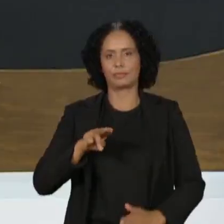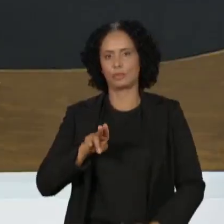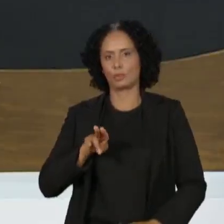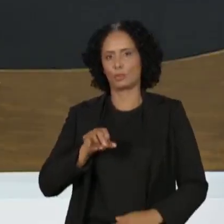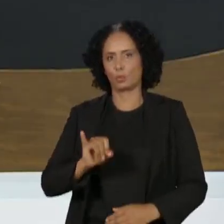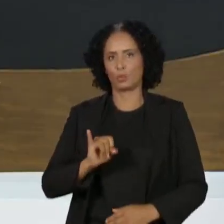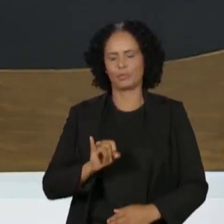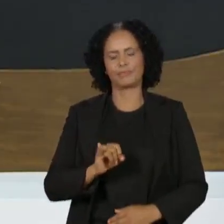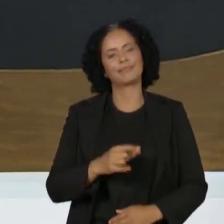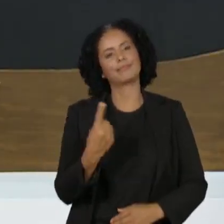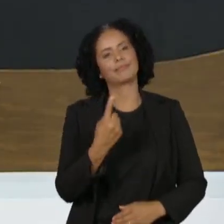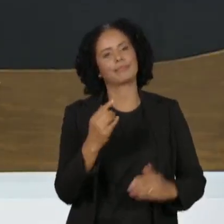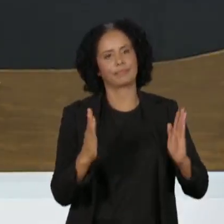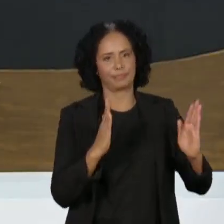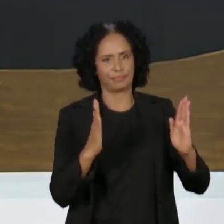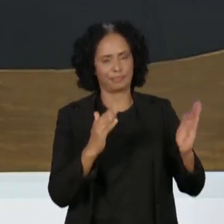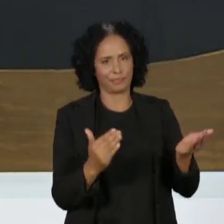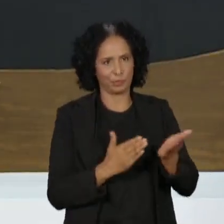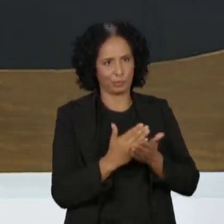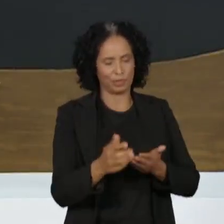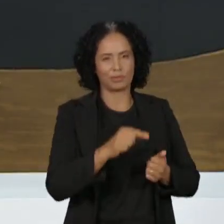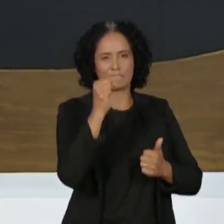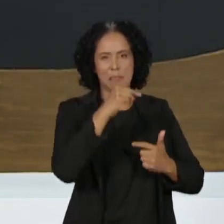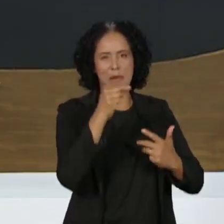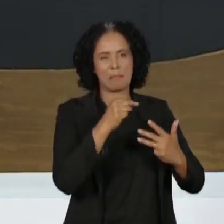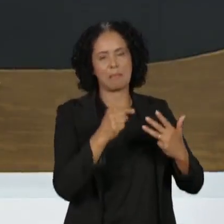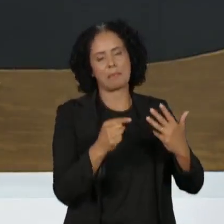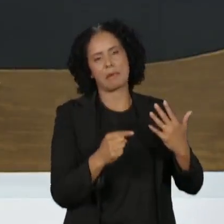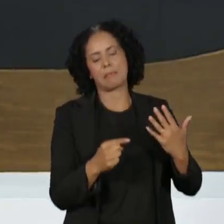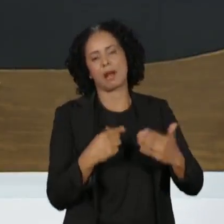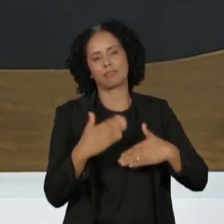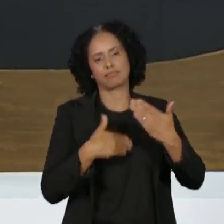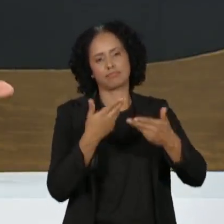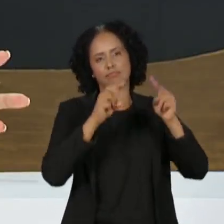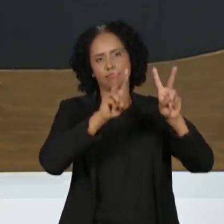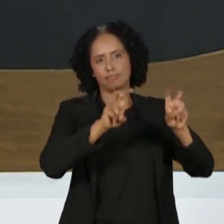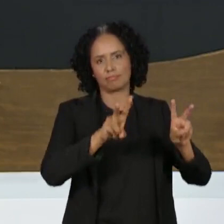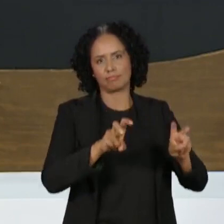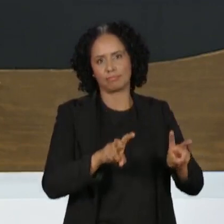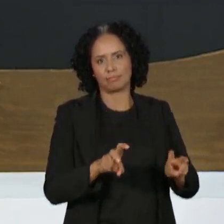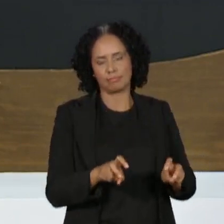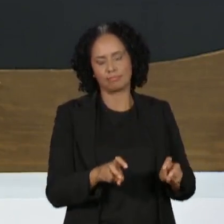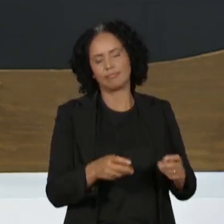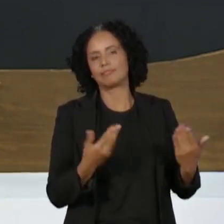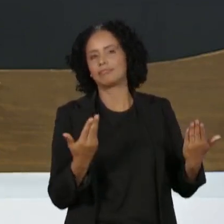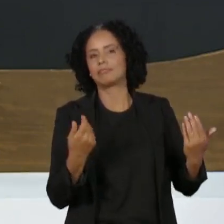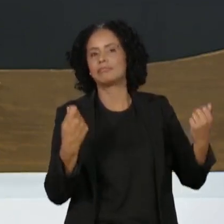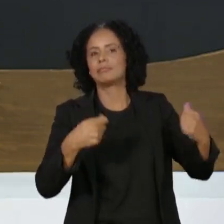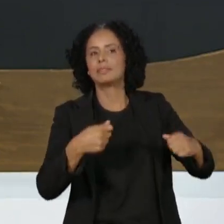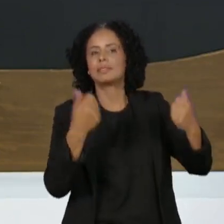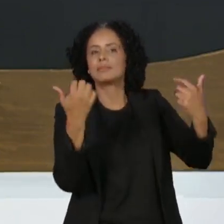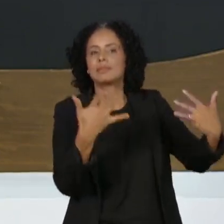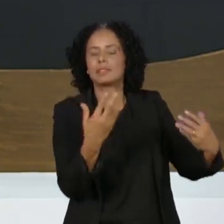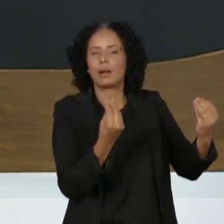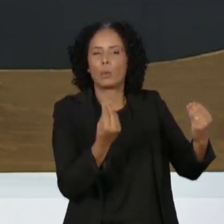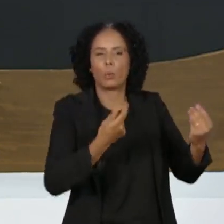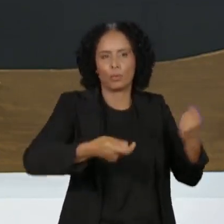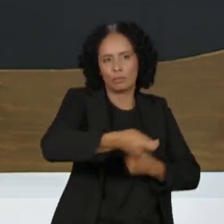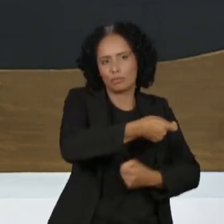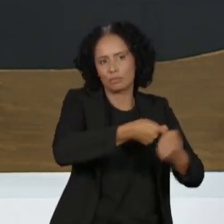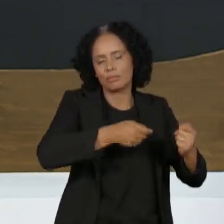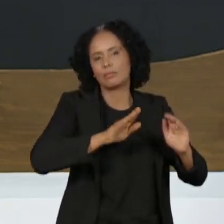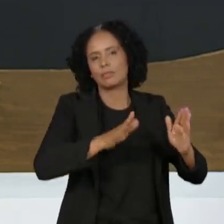Ministro, o nosso primeiro bloco abriu aqui várias possibilidades da gente prosseguir em assuntos, a gente ainda tem que falar muito de economia, mas eu queria